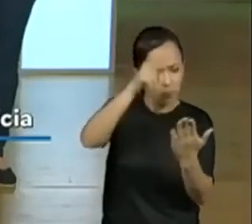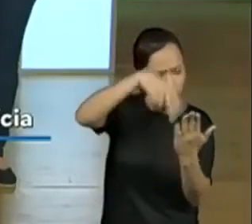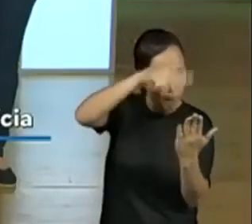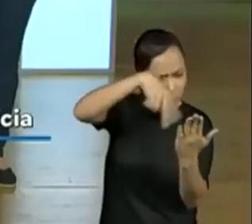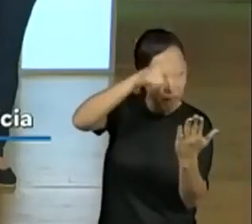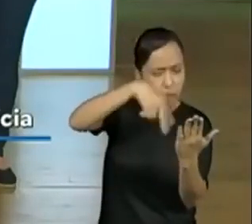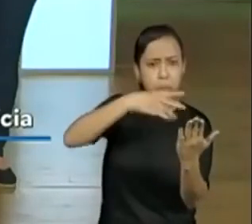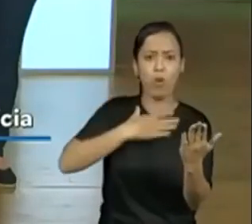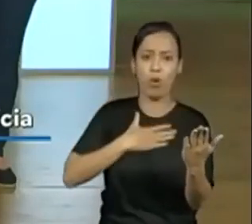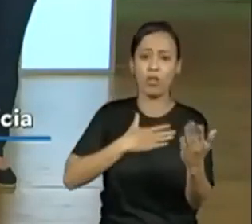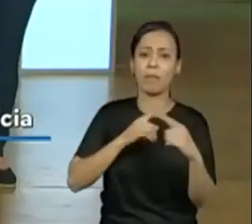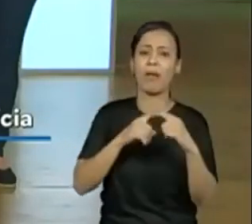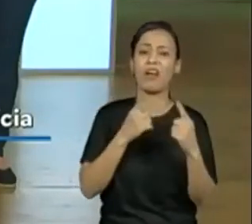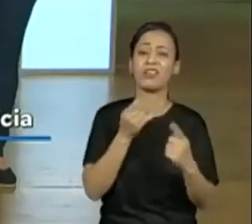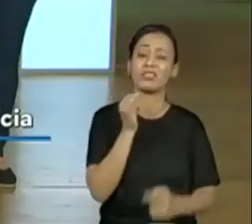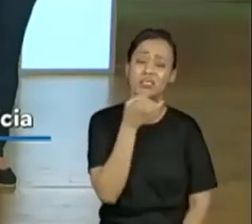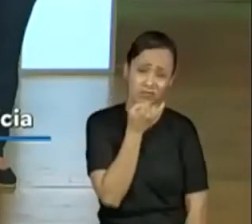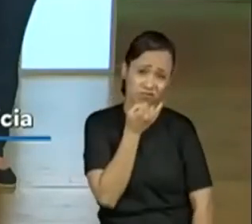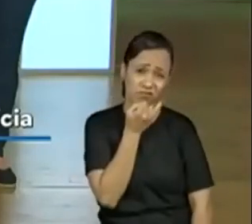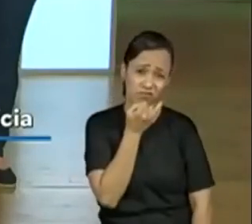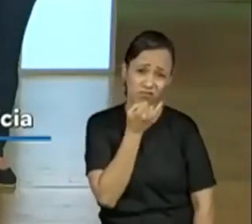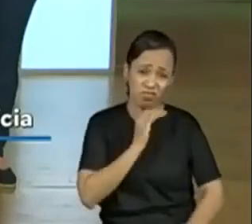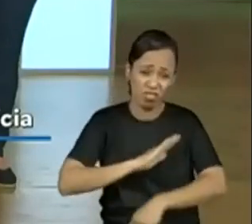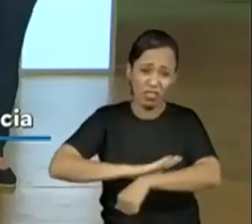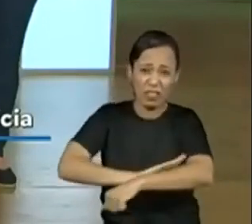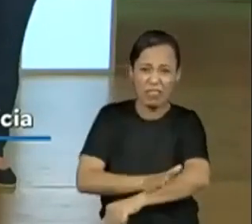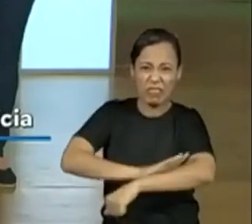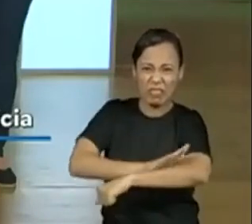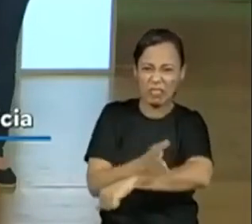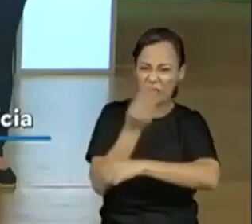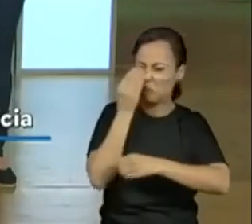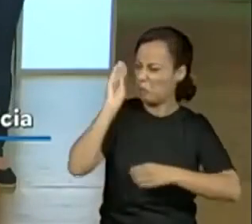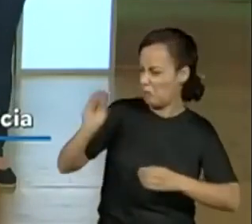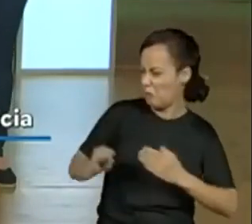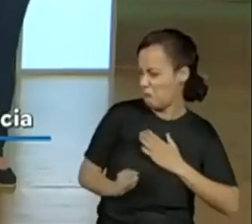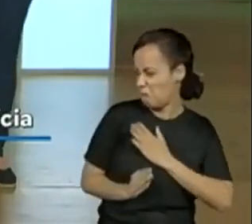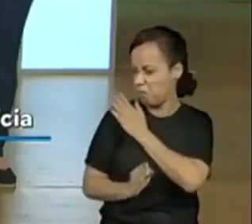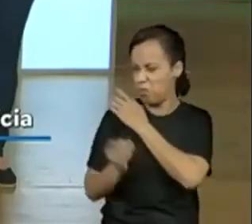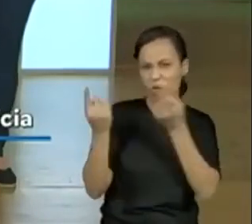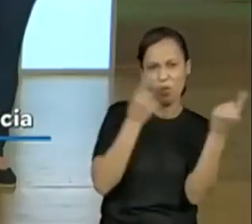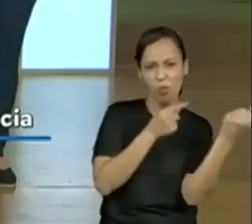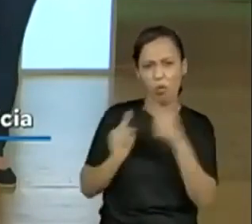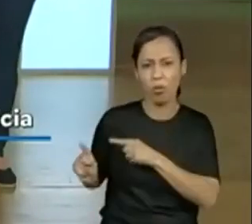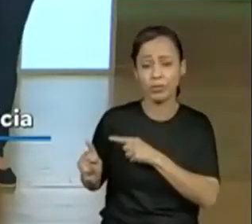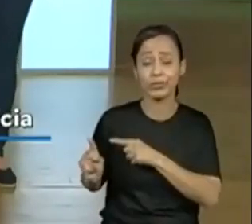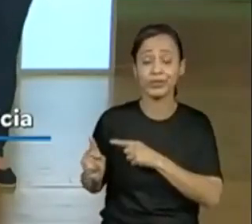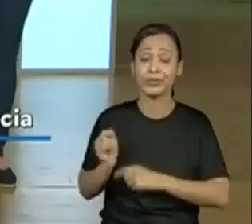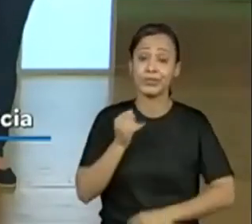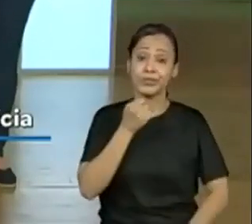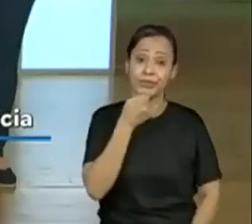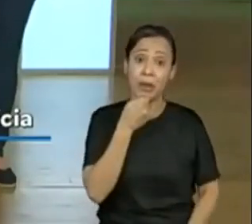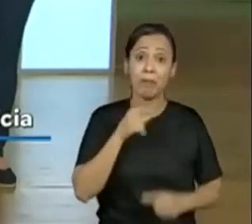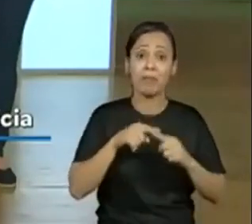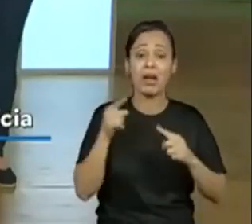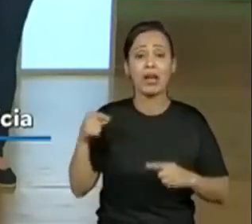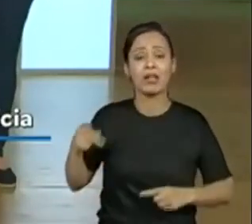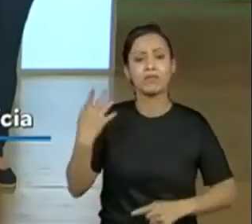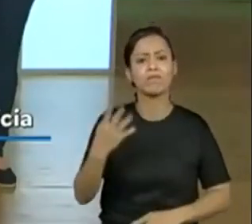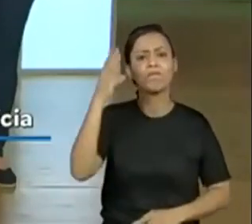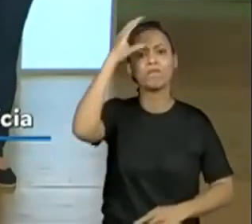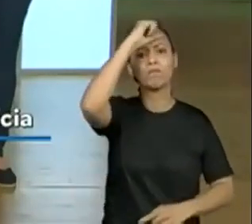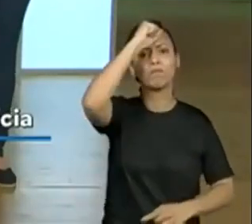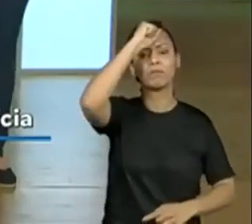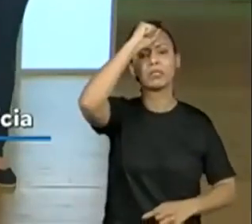tem a parte triste da história que toda essa visibilidade foi devido, né, aos ataques racistas, mas também ele teve um grande aprendizado,